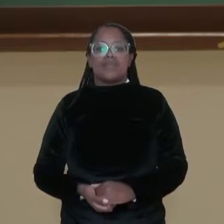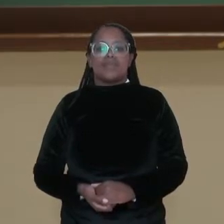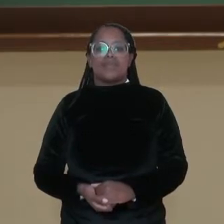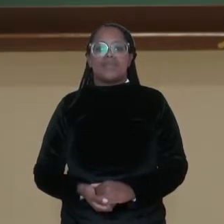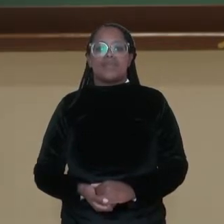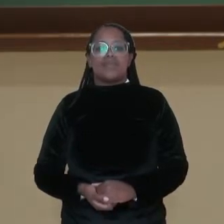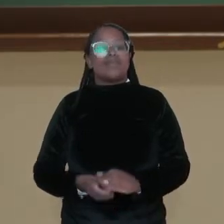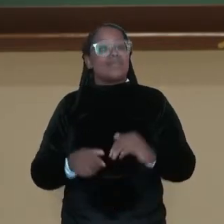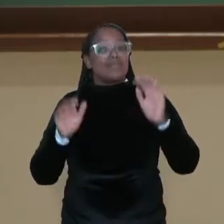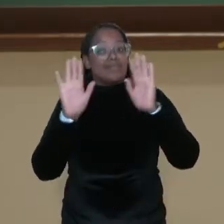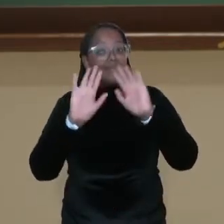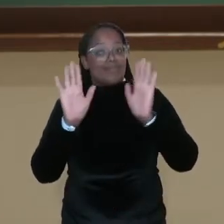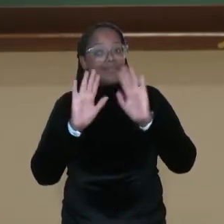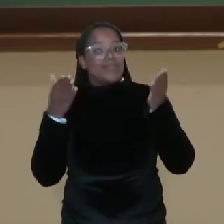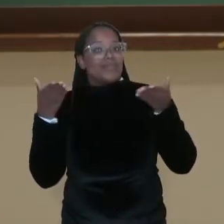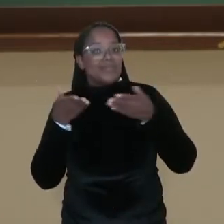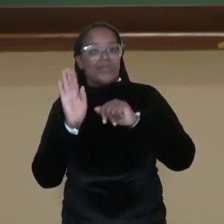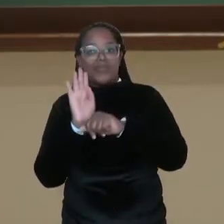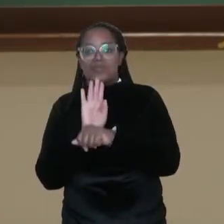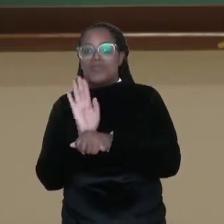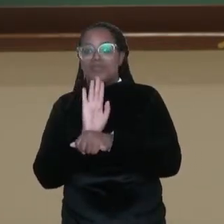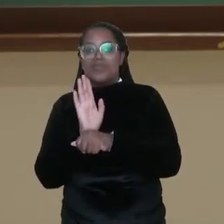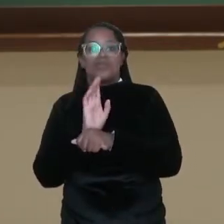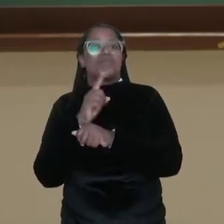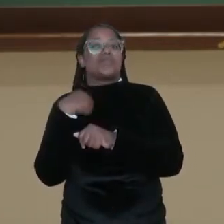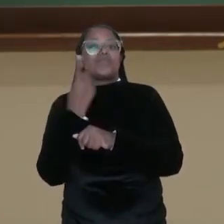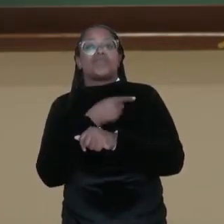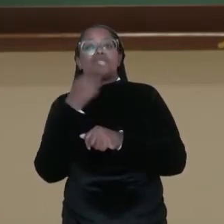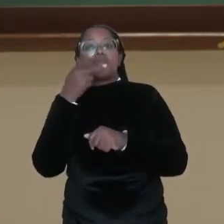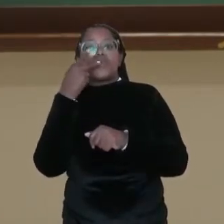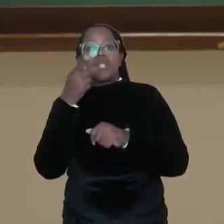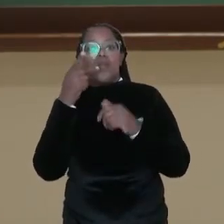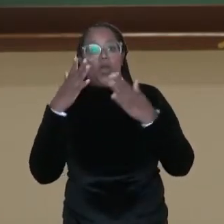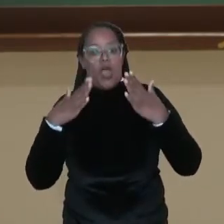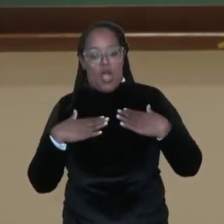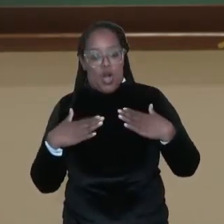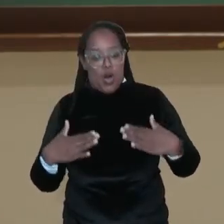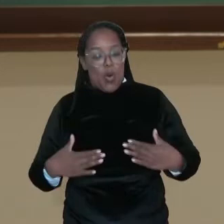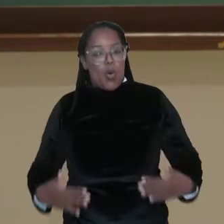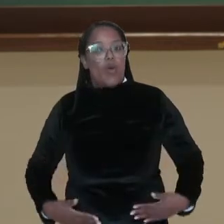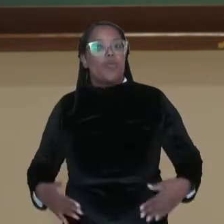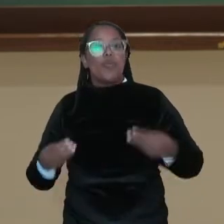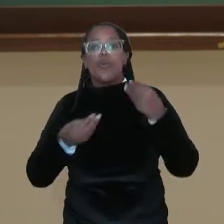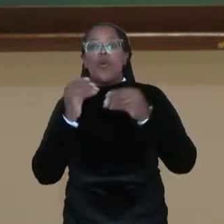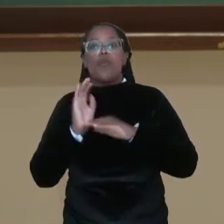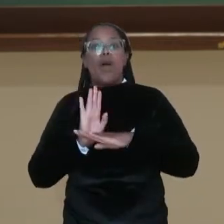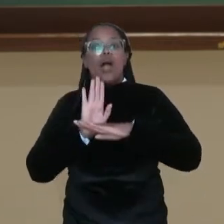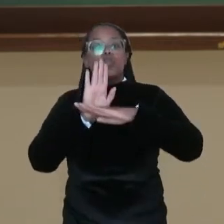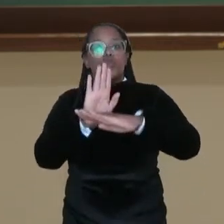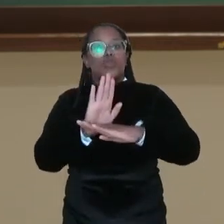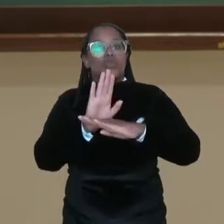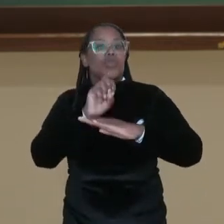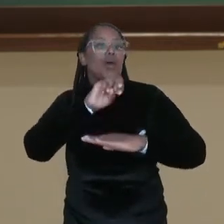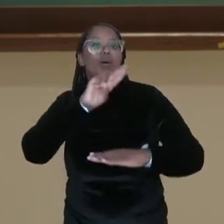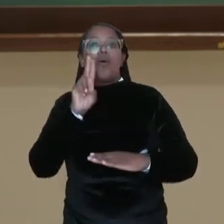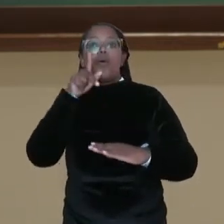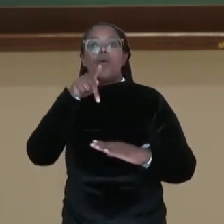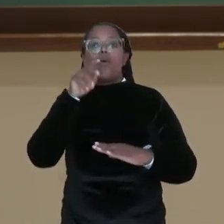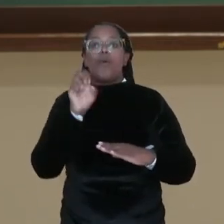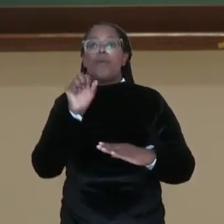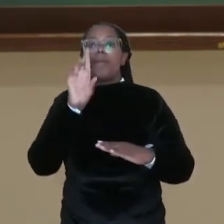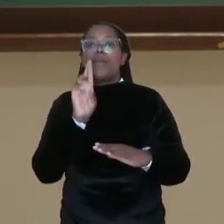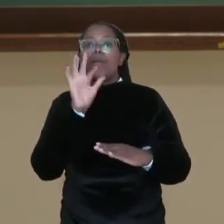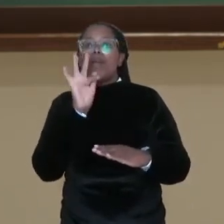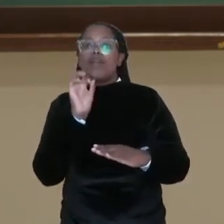Olá! Nesse vídeo nós iremos falar sobre o corpo como suporte, o performance, o corpo como